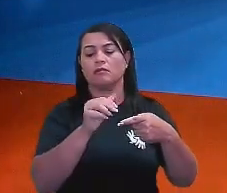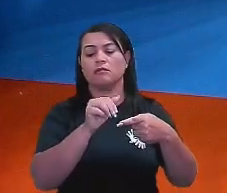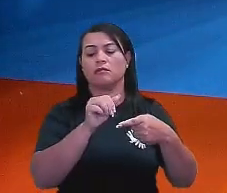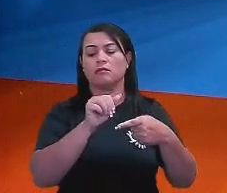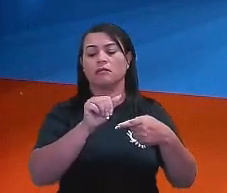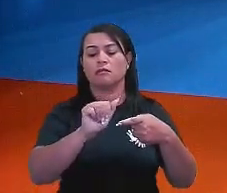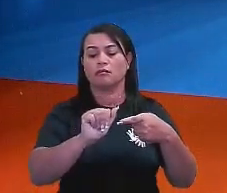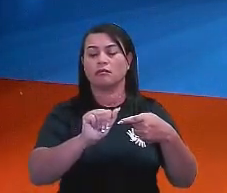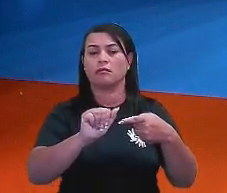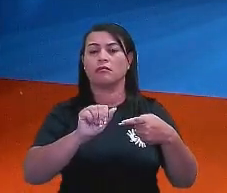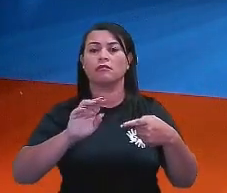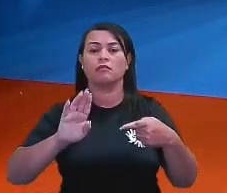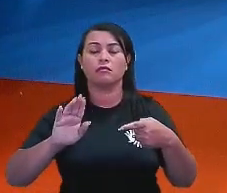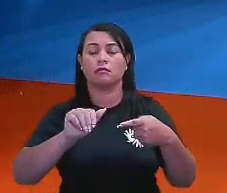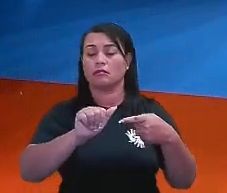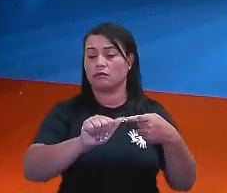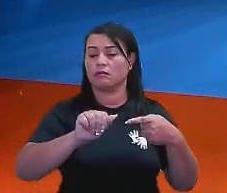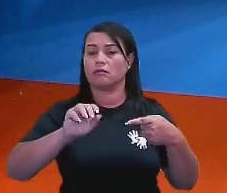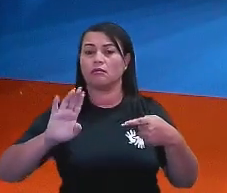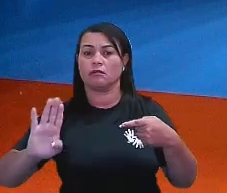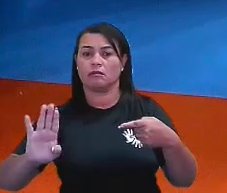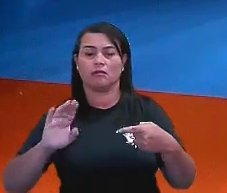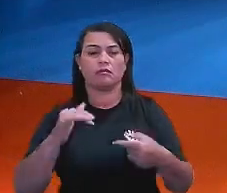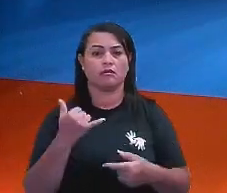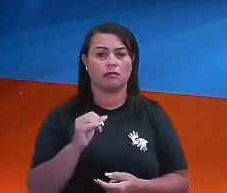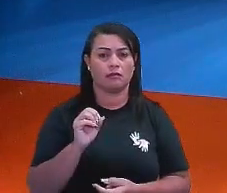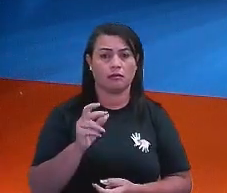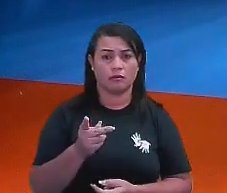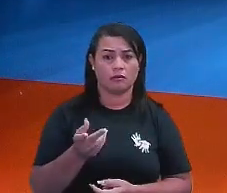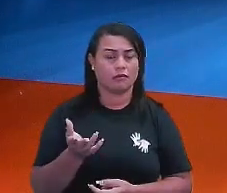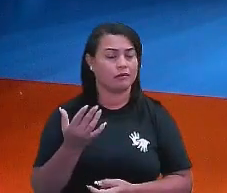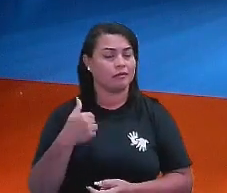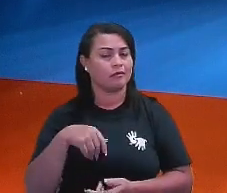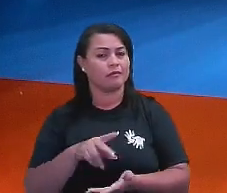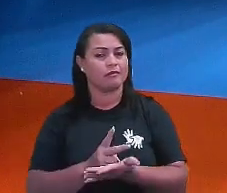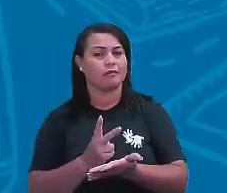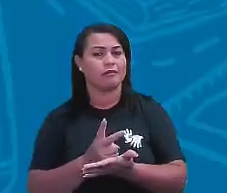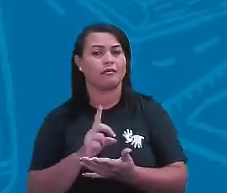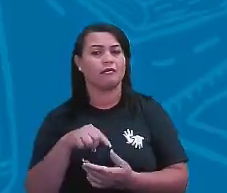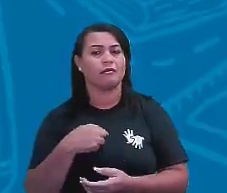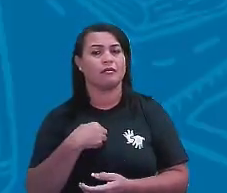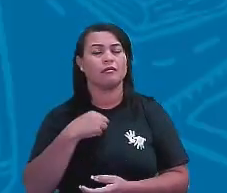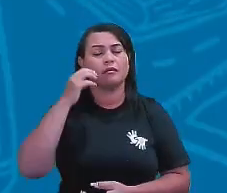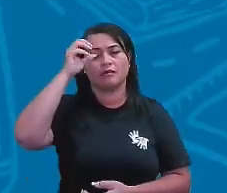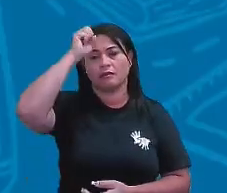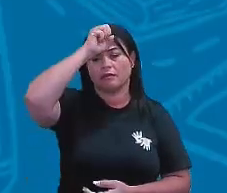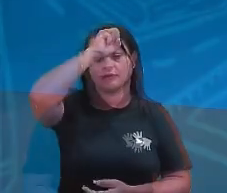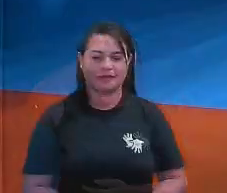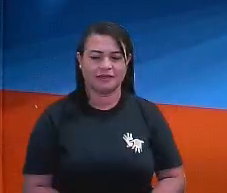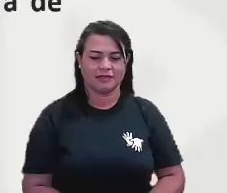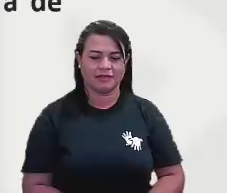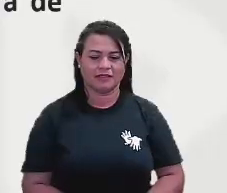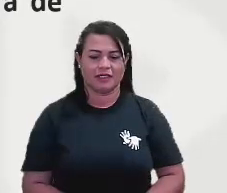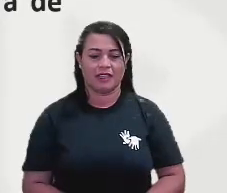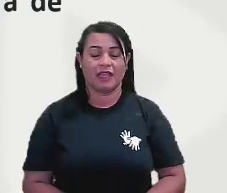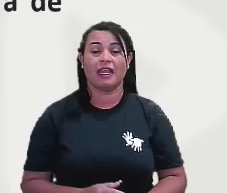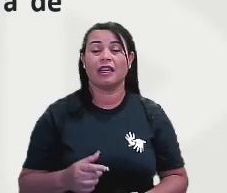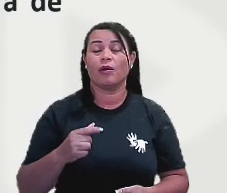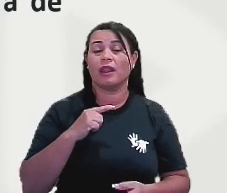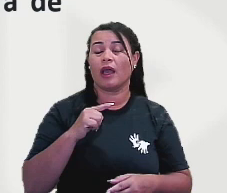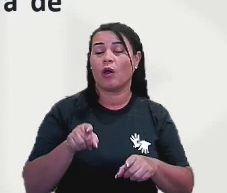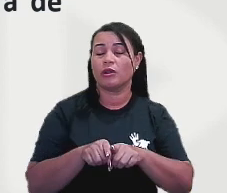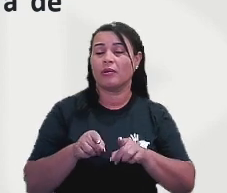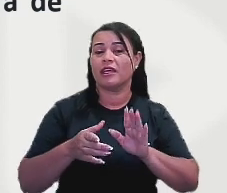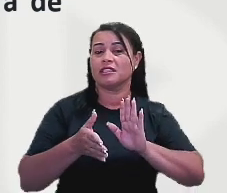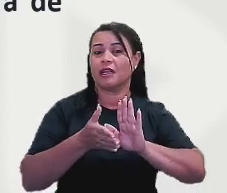está para B. Ok? Beleza? Vamos seguir para que a gente possa compreender. Quando estabelecemos